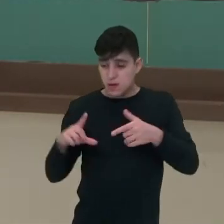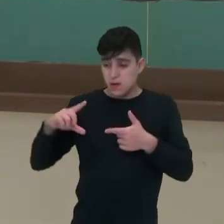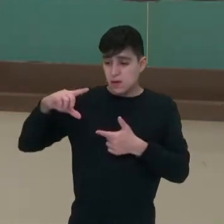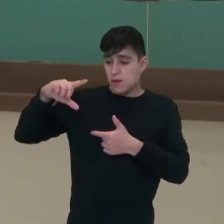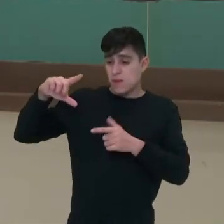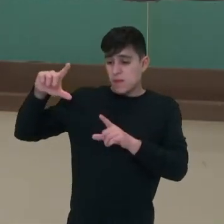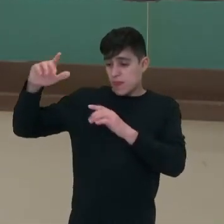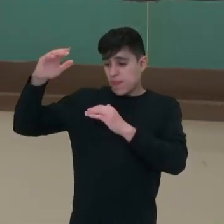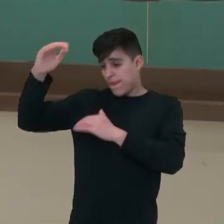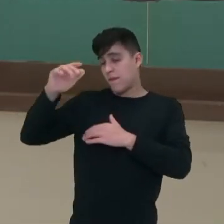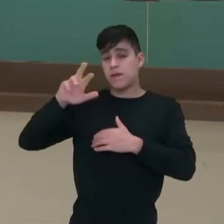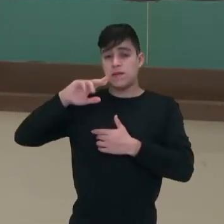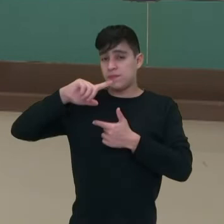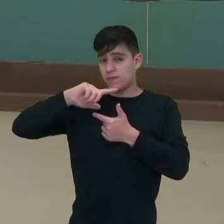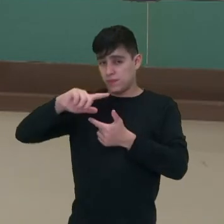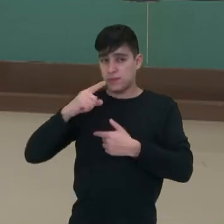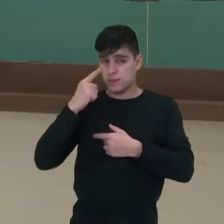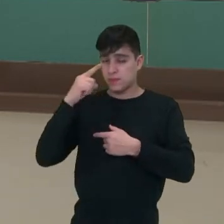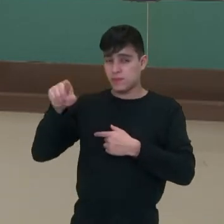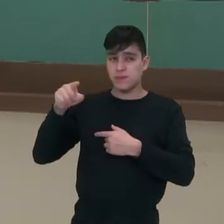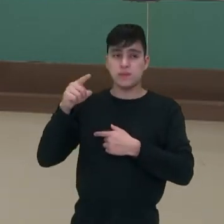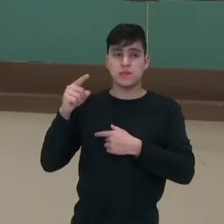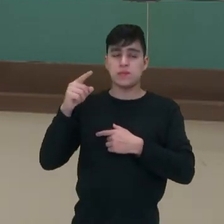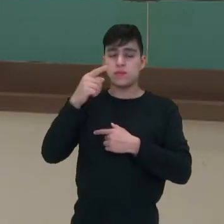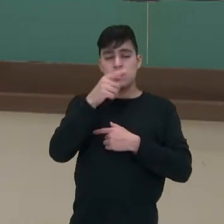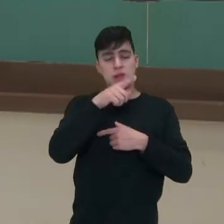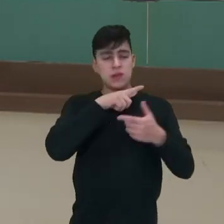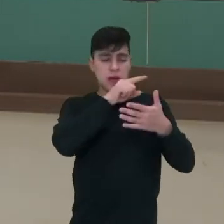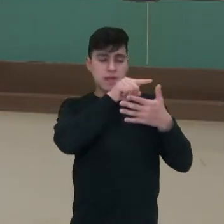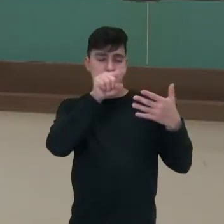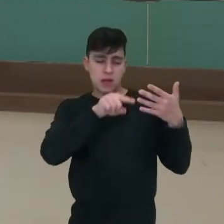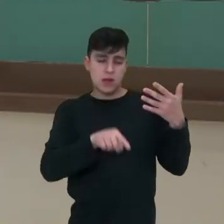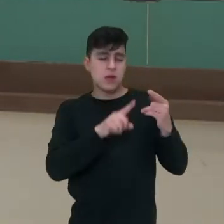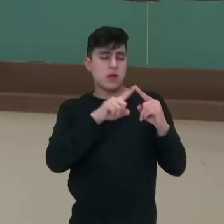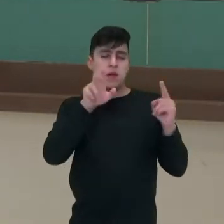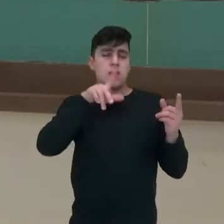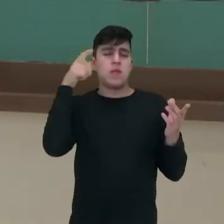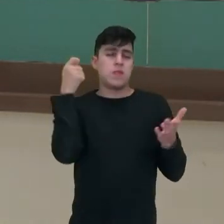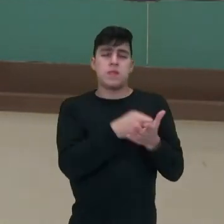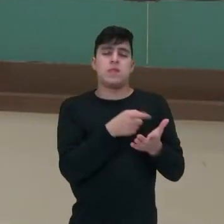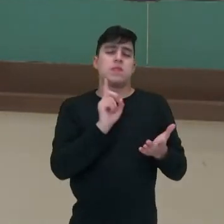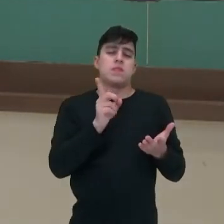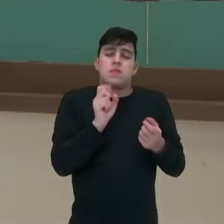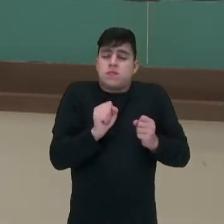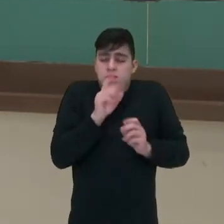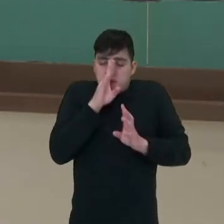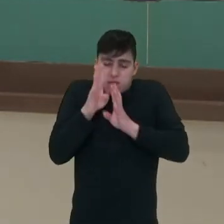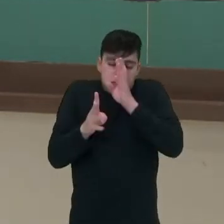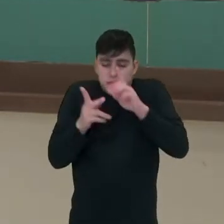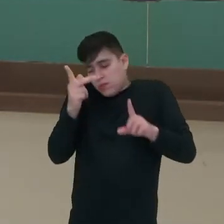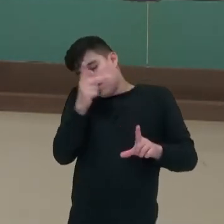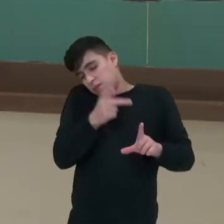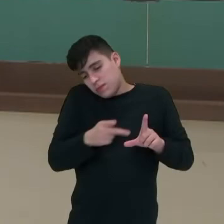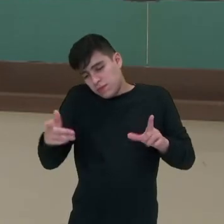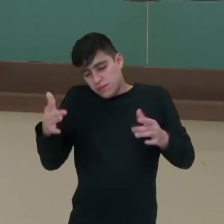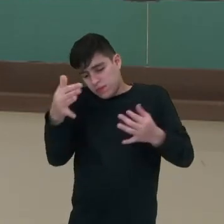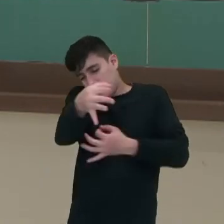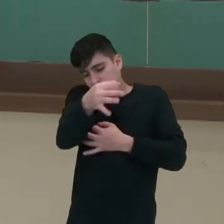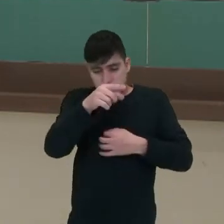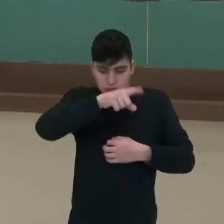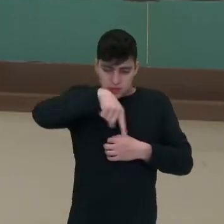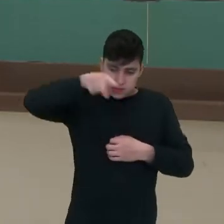convencional, né? Aqui está aqui no pentagrama, mas ela não precisava estar aqui nesse pentagrama, nessas cinco linhas. Ela poderia ser feita só com